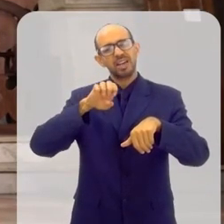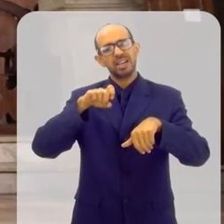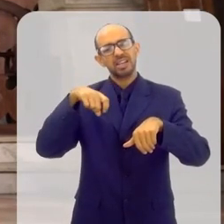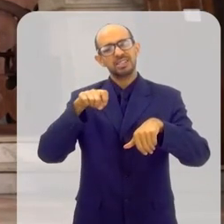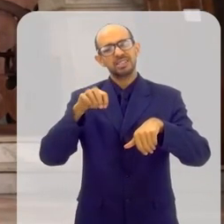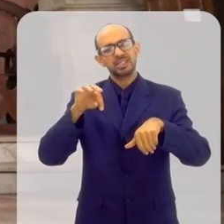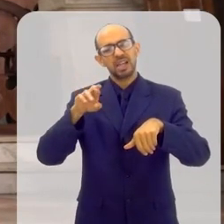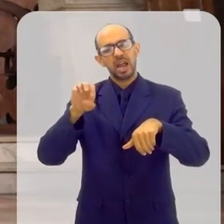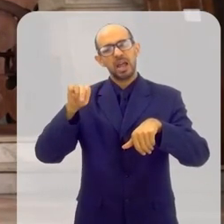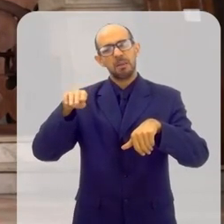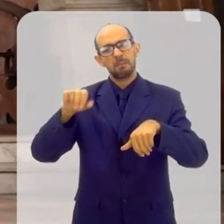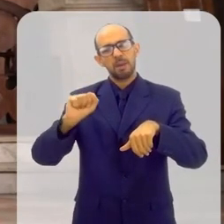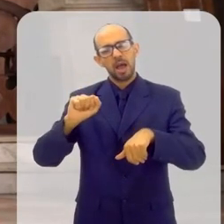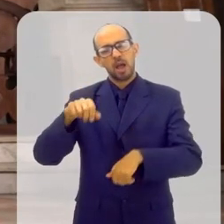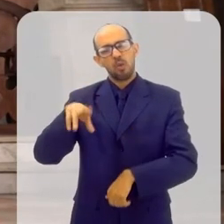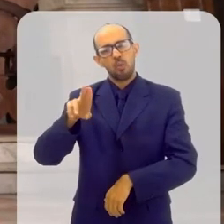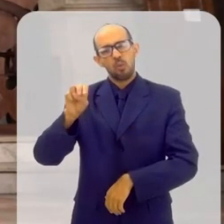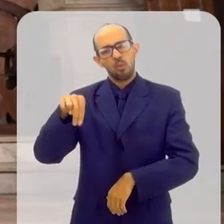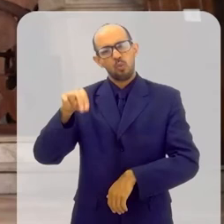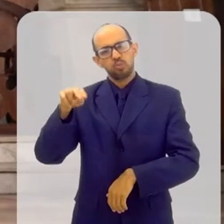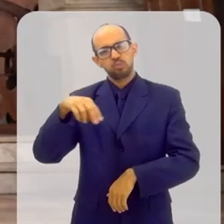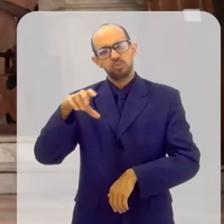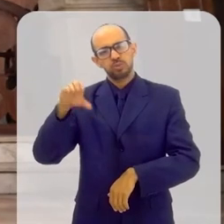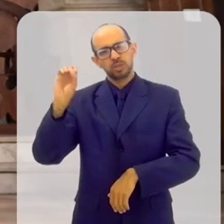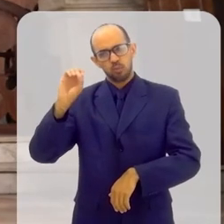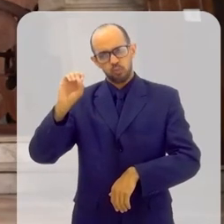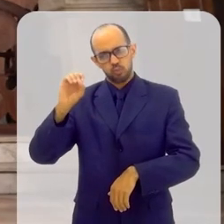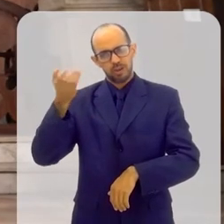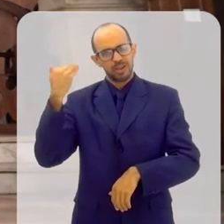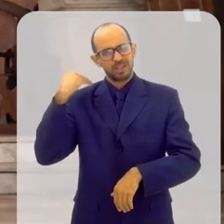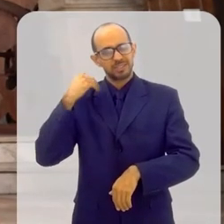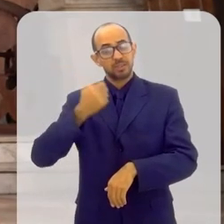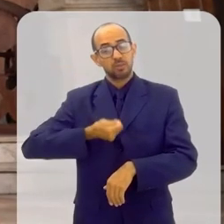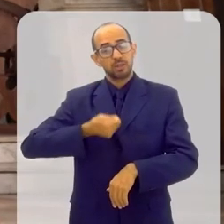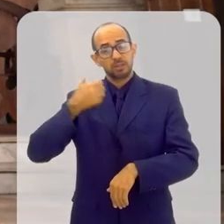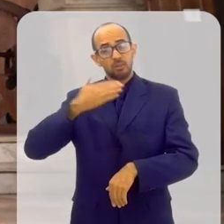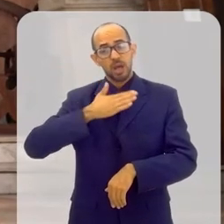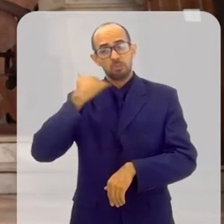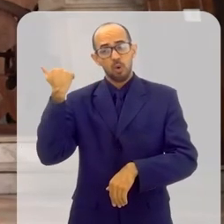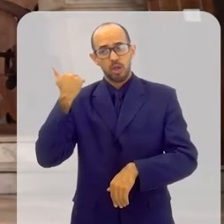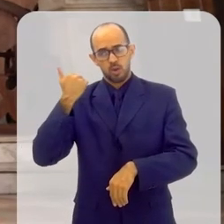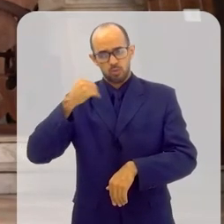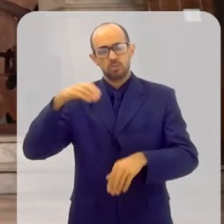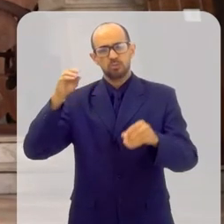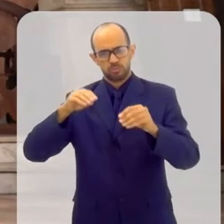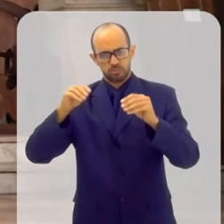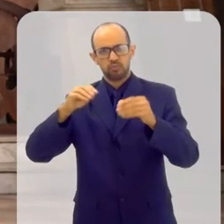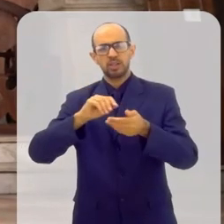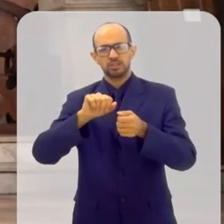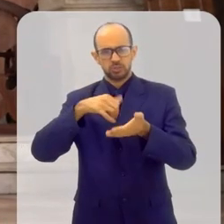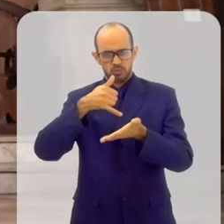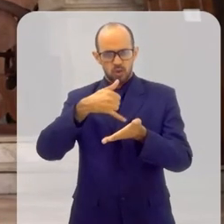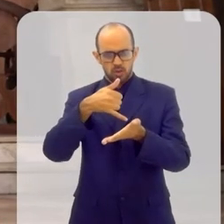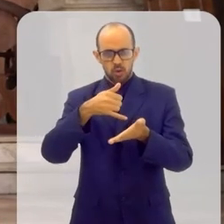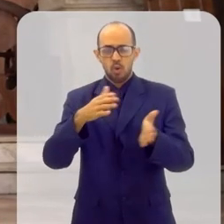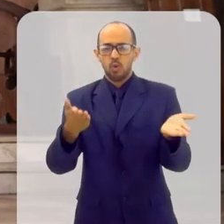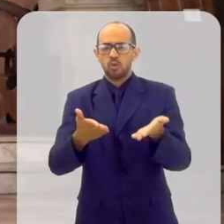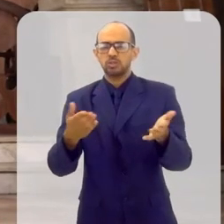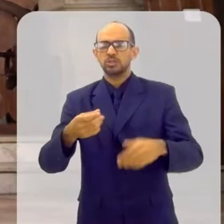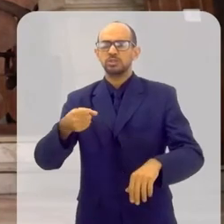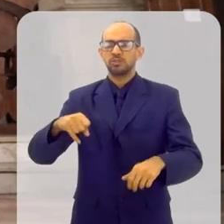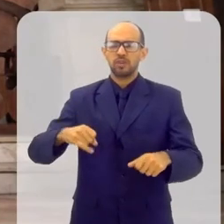Porque antigamente era dado só realmente quando a pessoa estava no finalzinho da vida. Hoje, não. Hoje, se a pessoa vai se submeter a uma